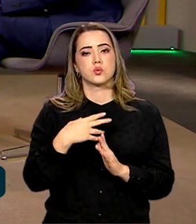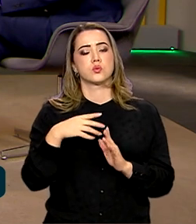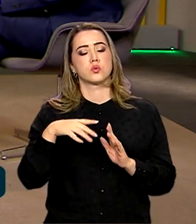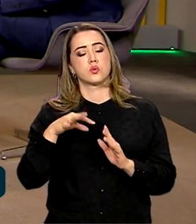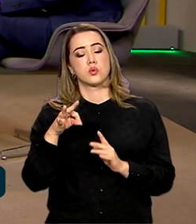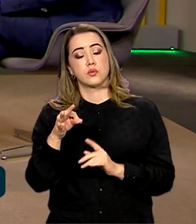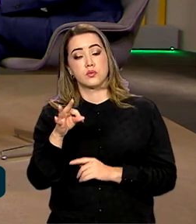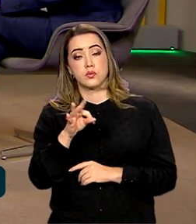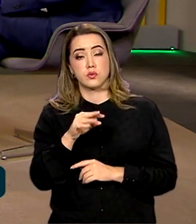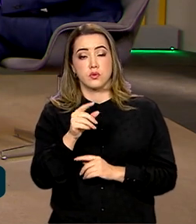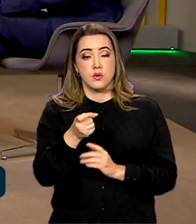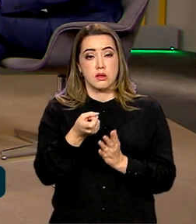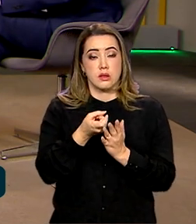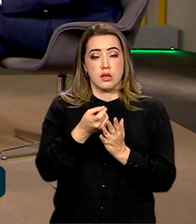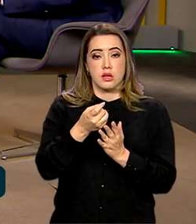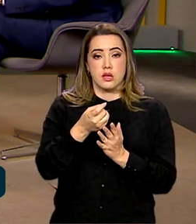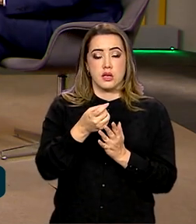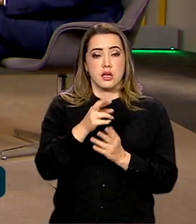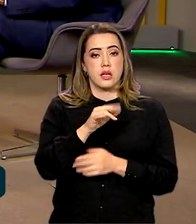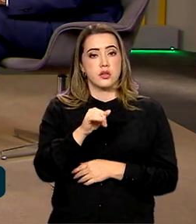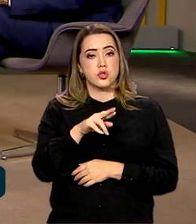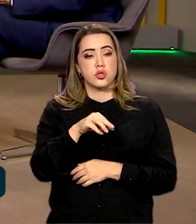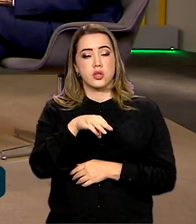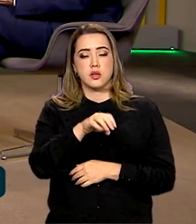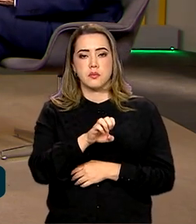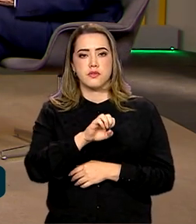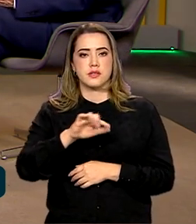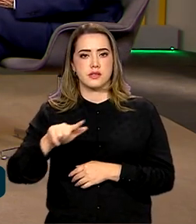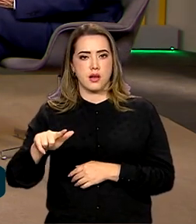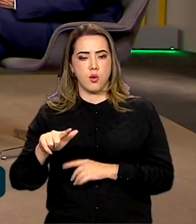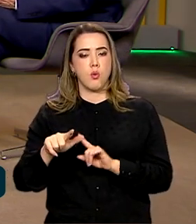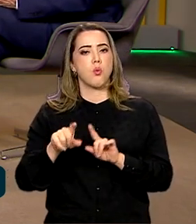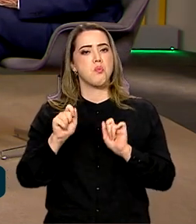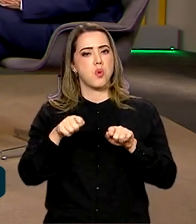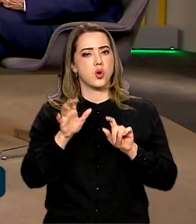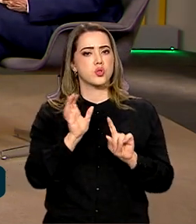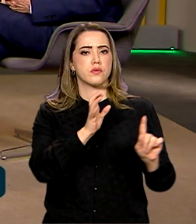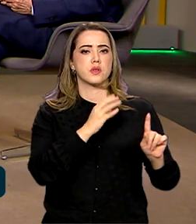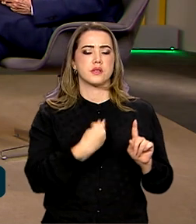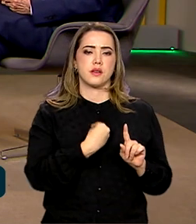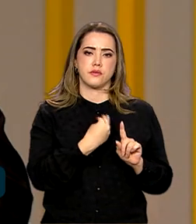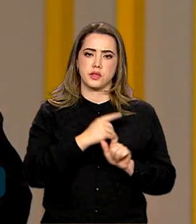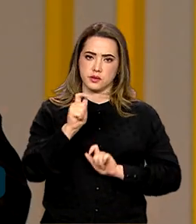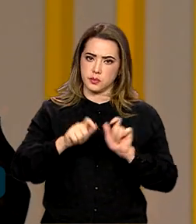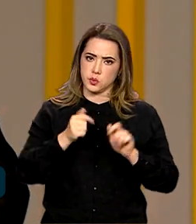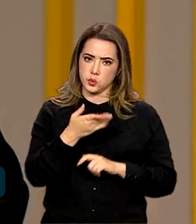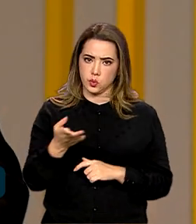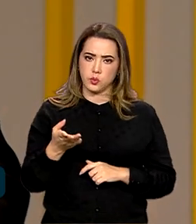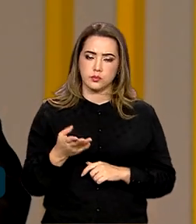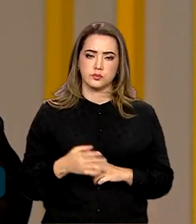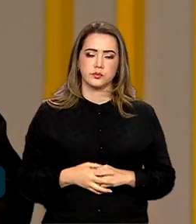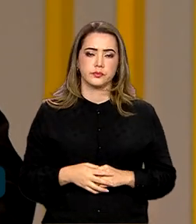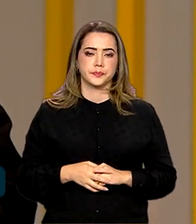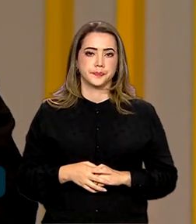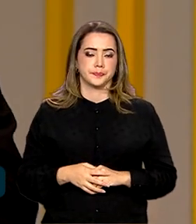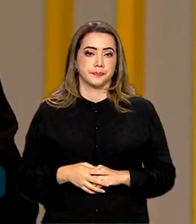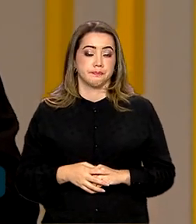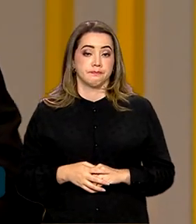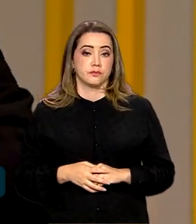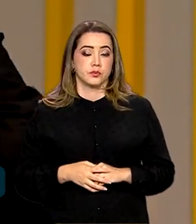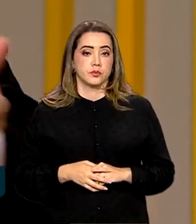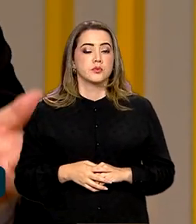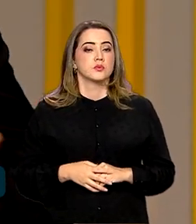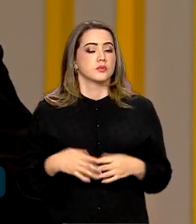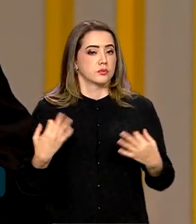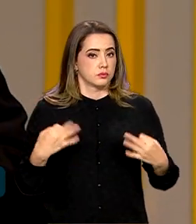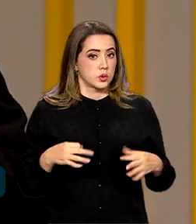sustentável. Essas propostas também podem impactar o dia a dia da sociedade? Com certeza, né, o